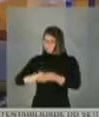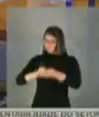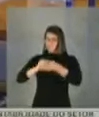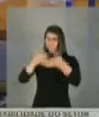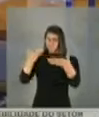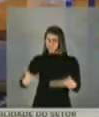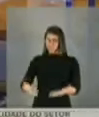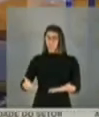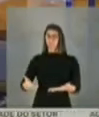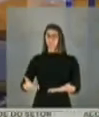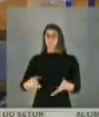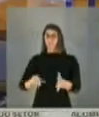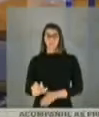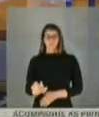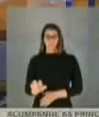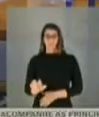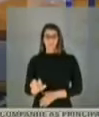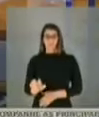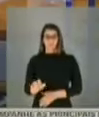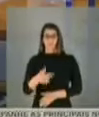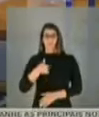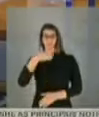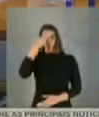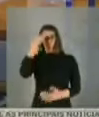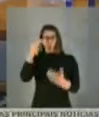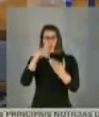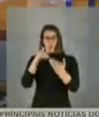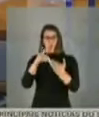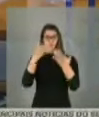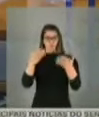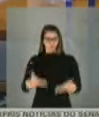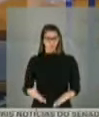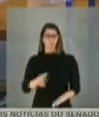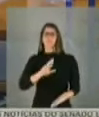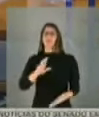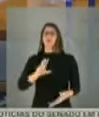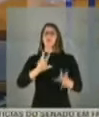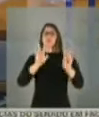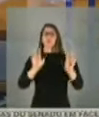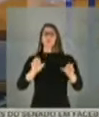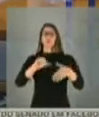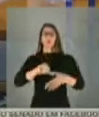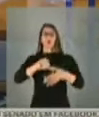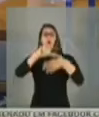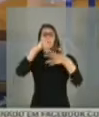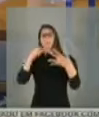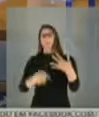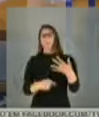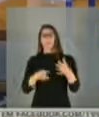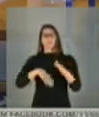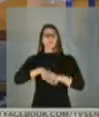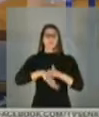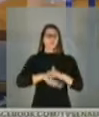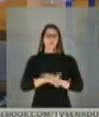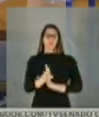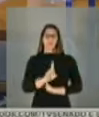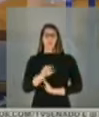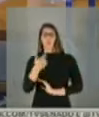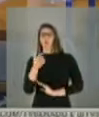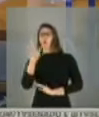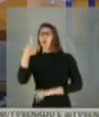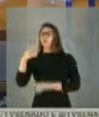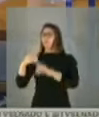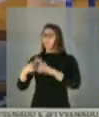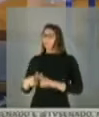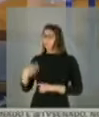e dizer que pela primeira vez eu concordo com a Vossa Excelência. Não em relação à Copa América ou esse outro campeonato